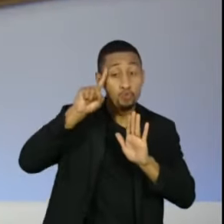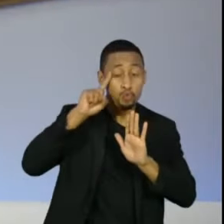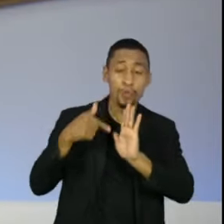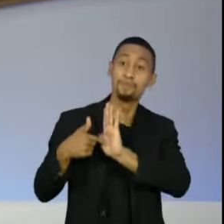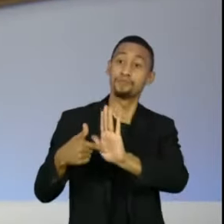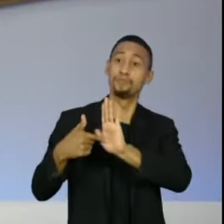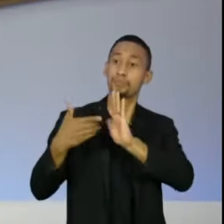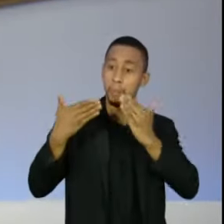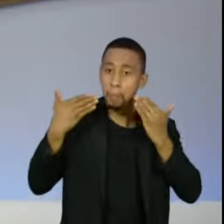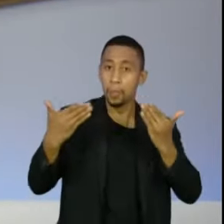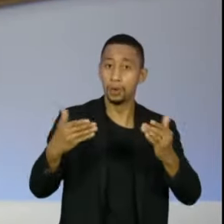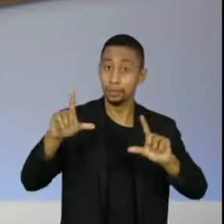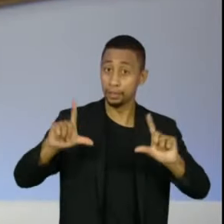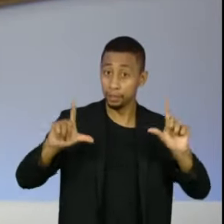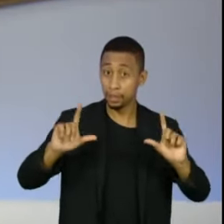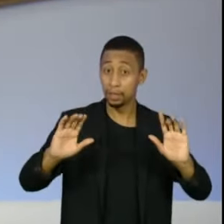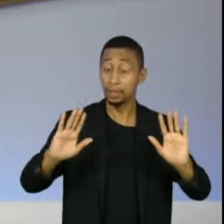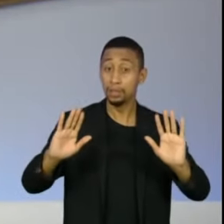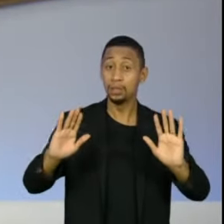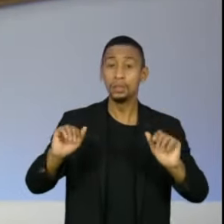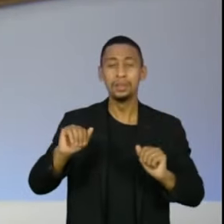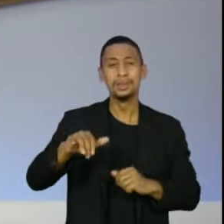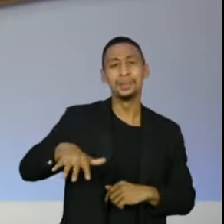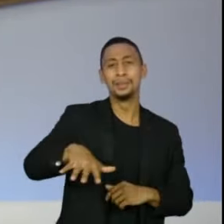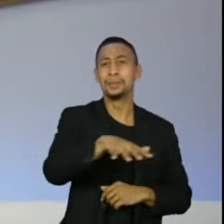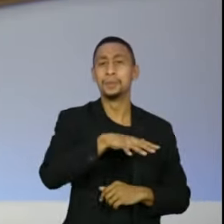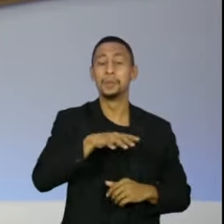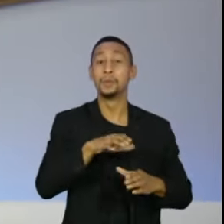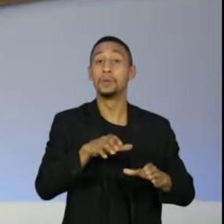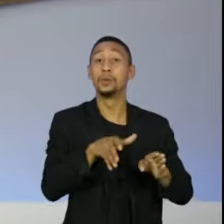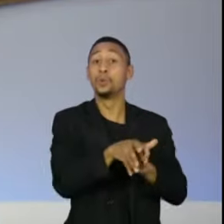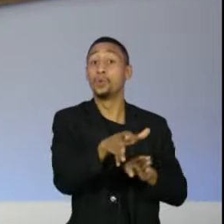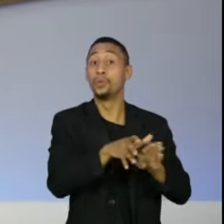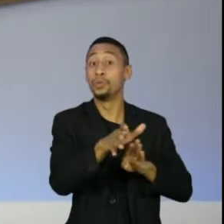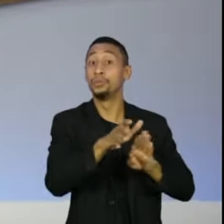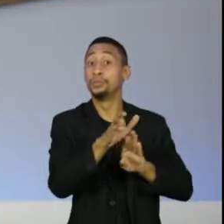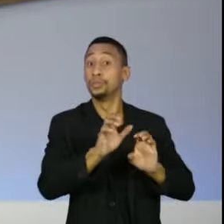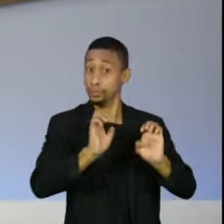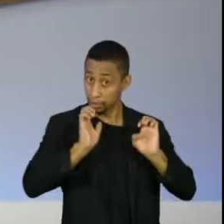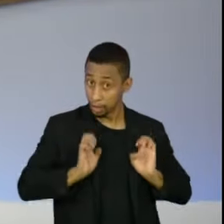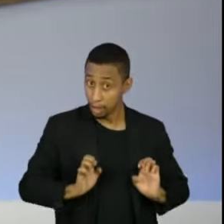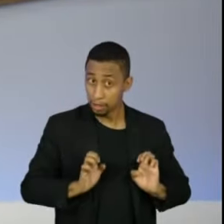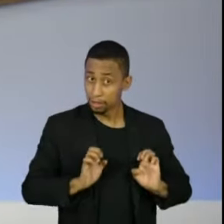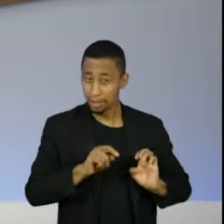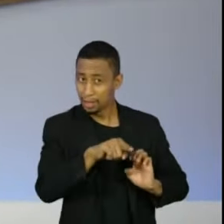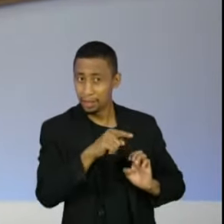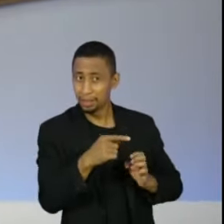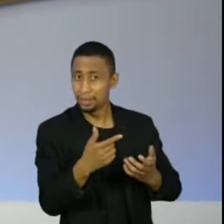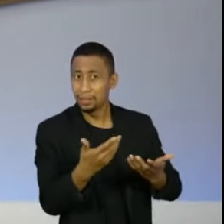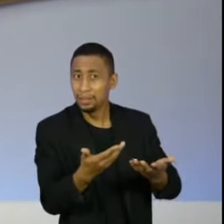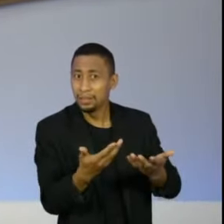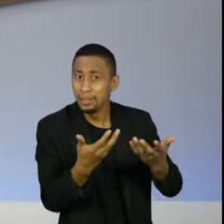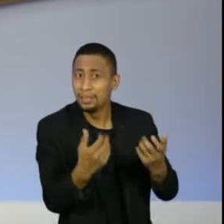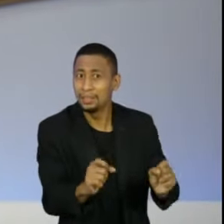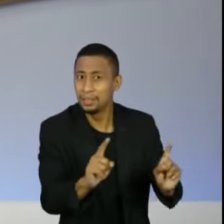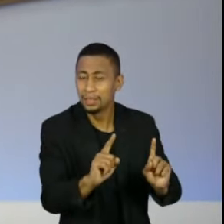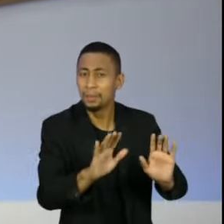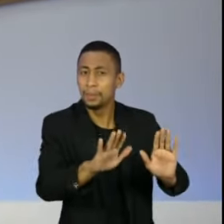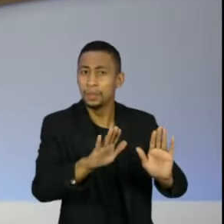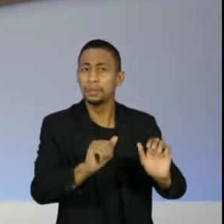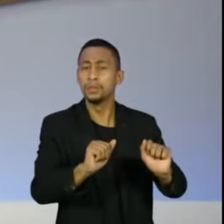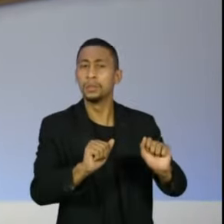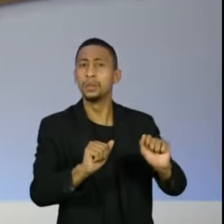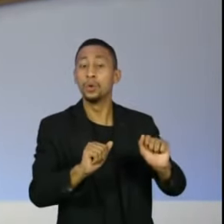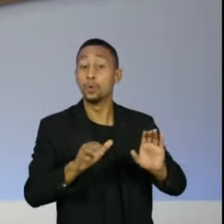Essas representações estão adormecidas no Conselho de Ética do Senado, até aqui. Minha pergunta, na sua presidência, o Conselho de Ética vai